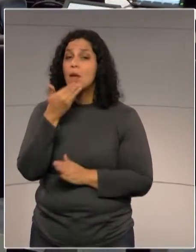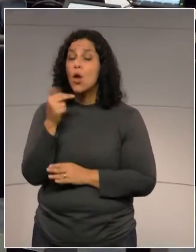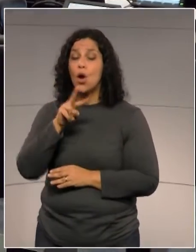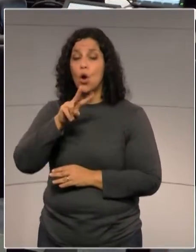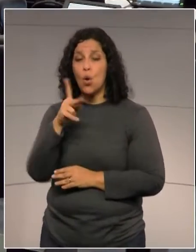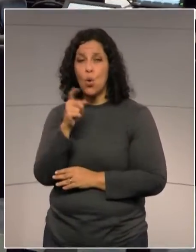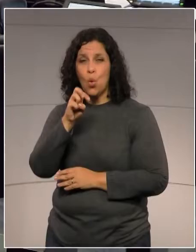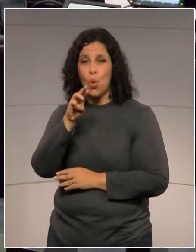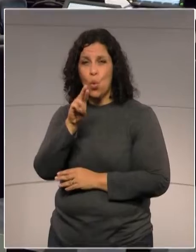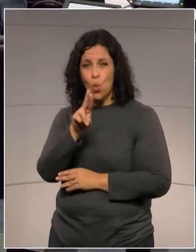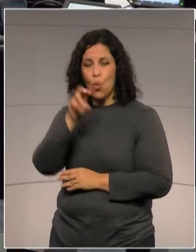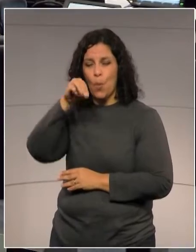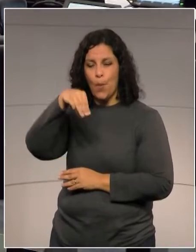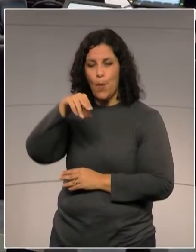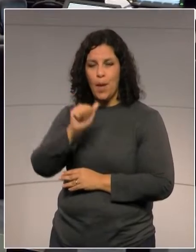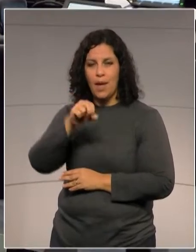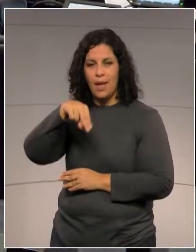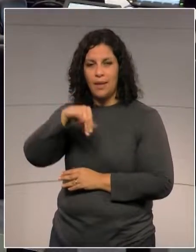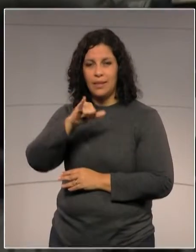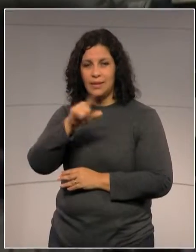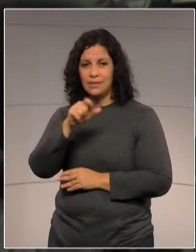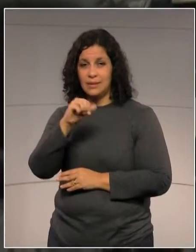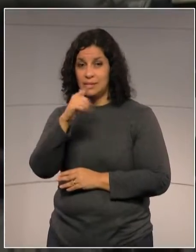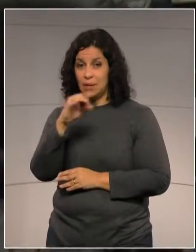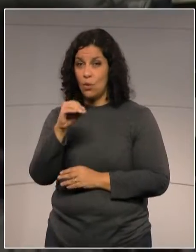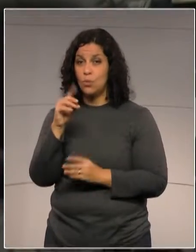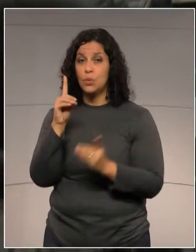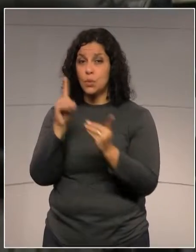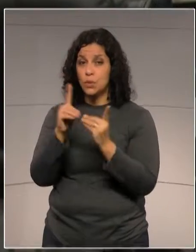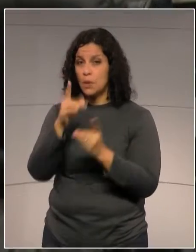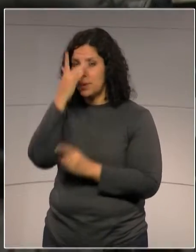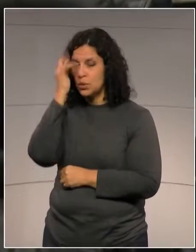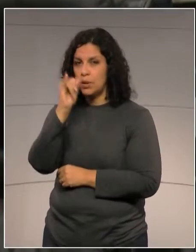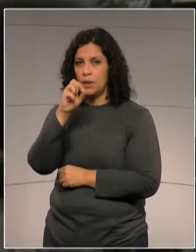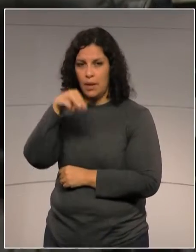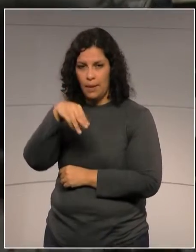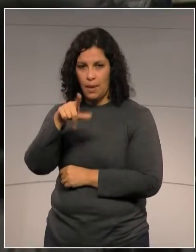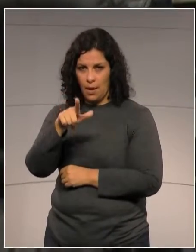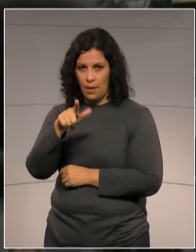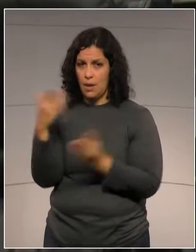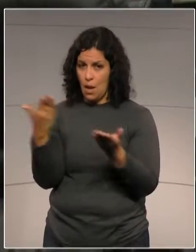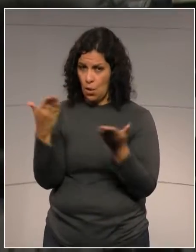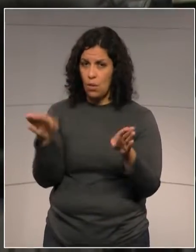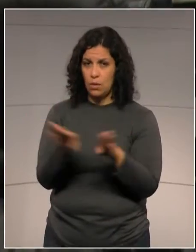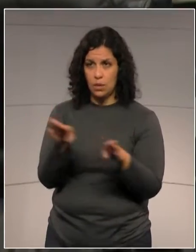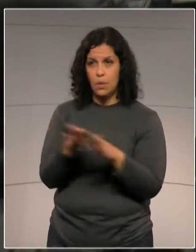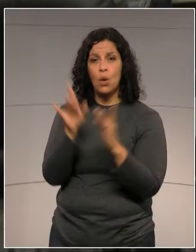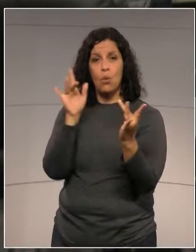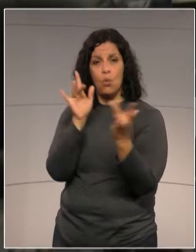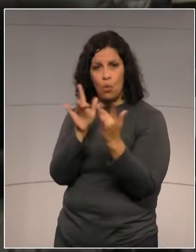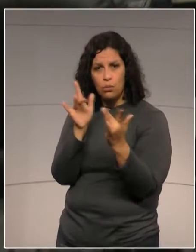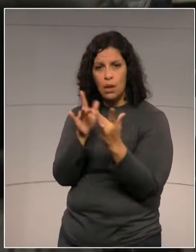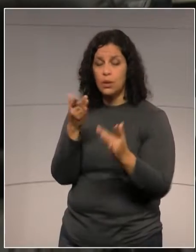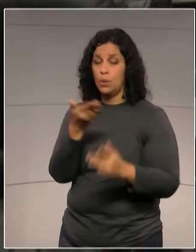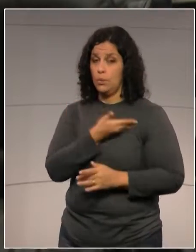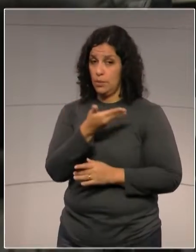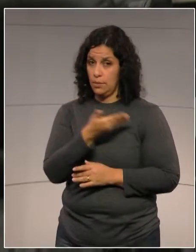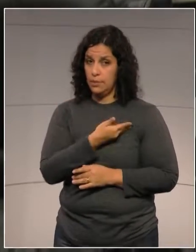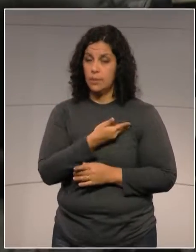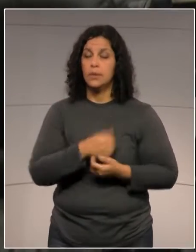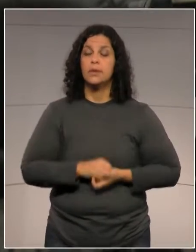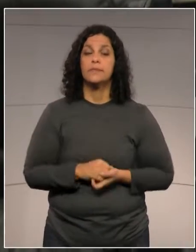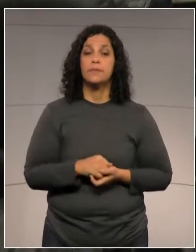tratamento por parte dos profissionais do IML, deputado Ortagão. Porque tive agora, nesse fim de semana, inclusive, em contato com uma amiga minha